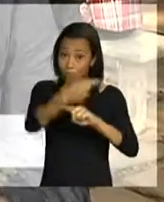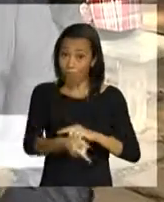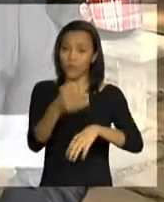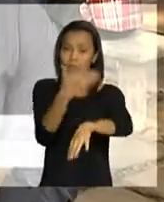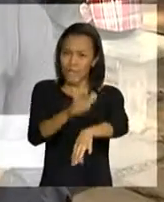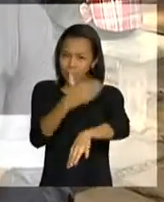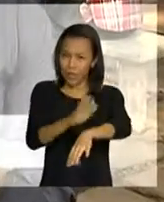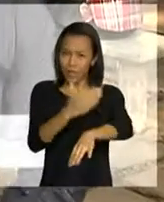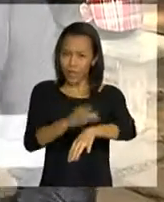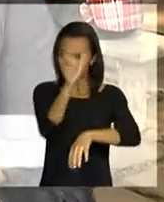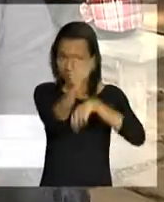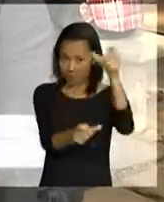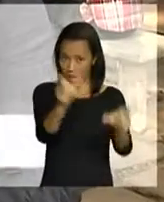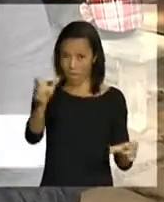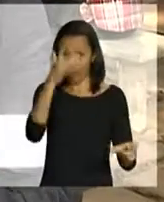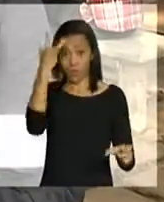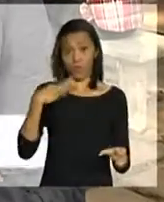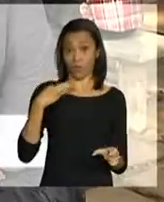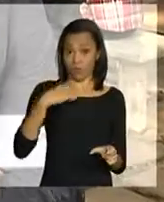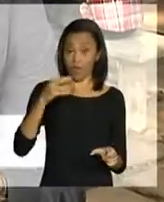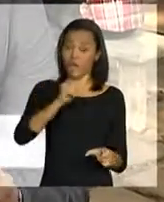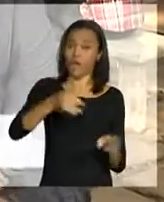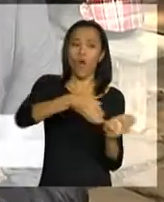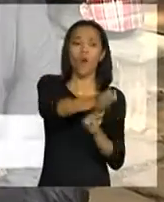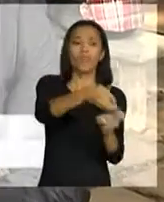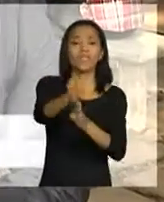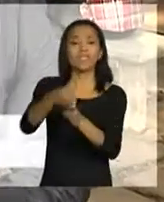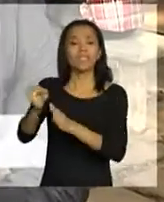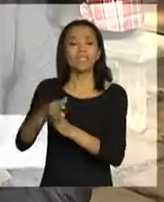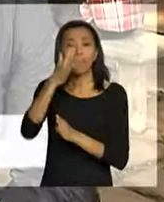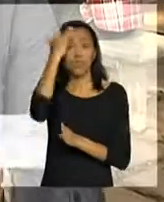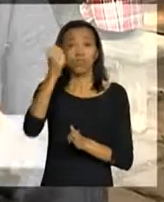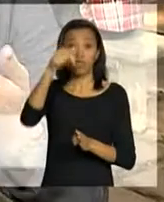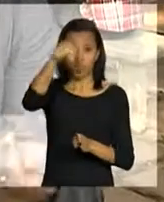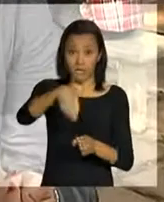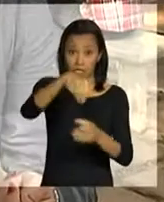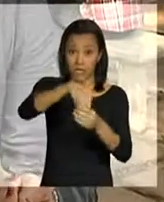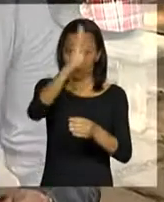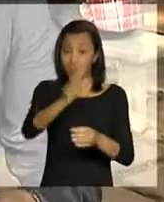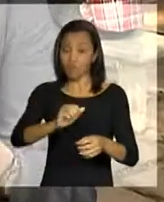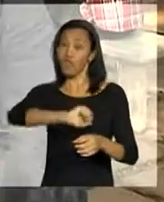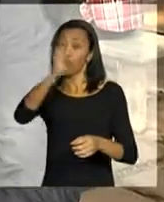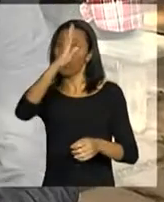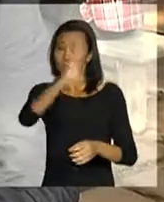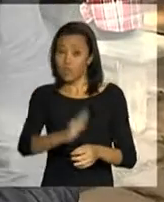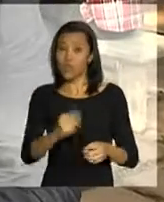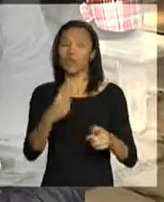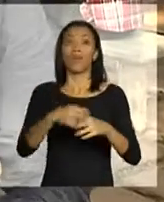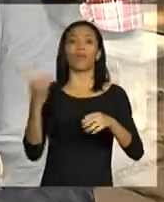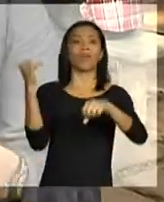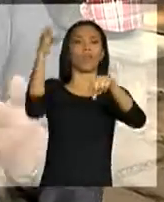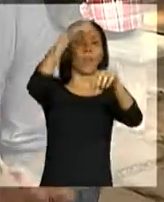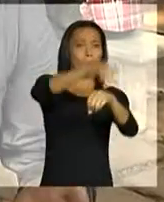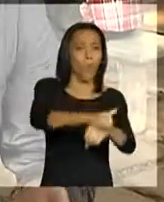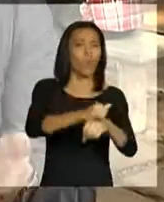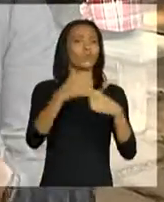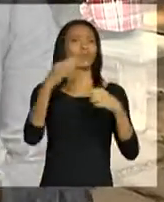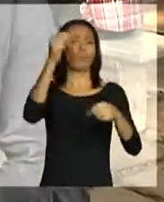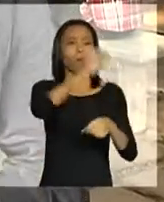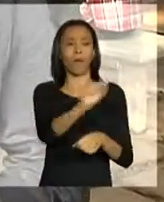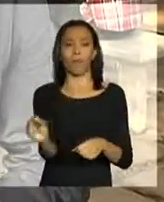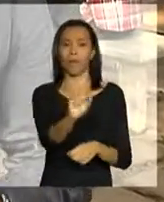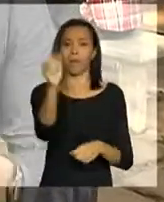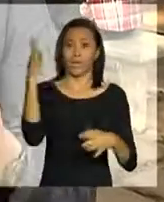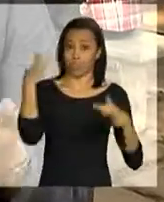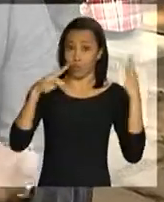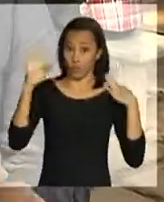voluntários vão estar prontos para auxiliar torcedores brasileiros e estrangeiros em aeroportos, pontos turísticos e nos estádios das seis